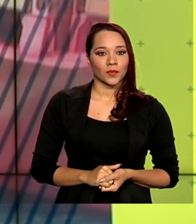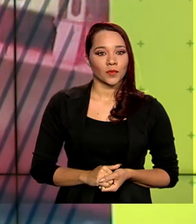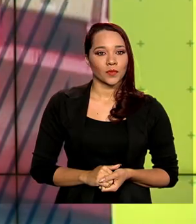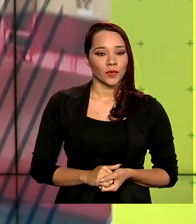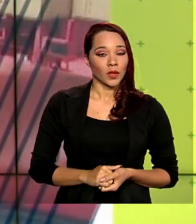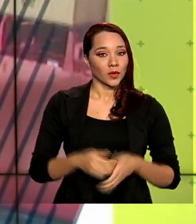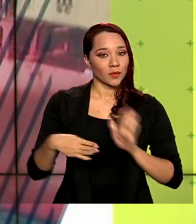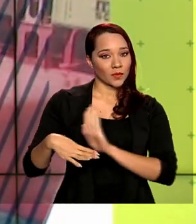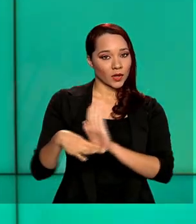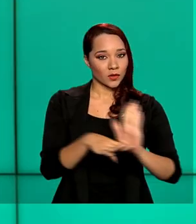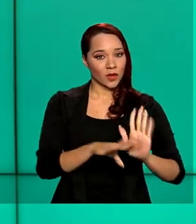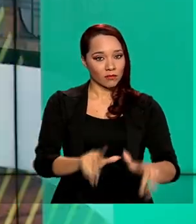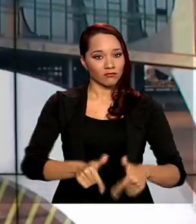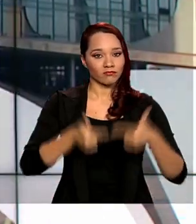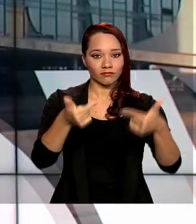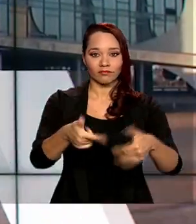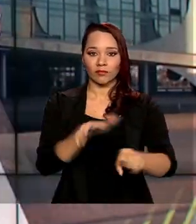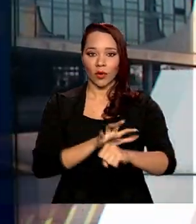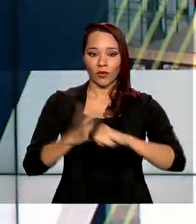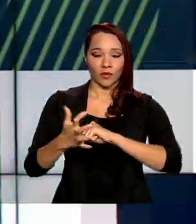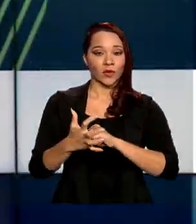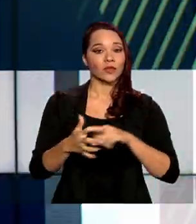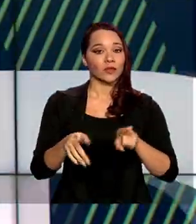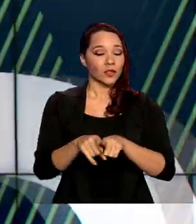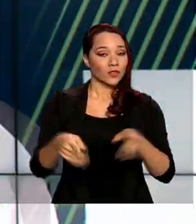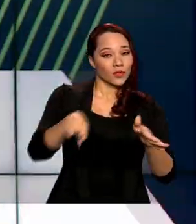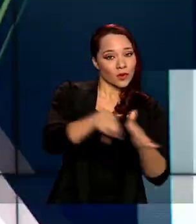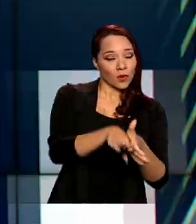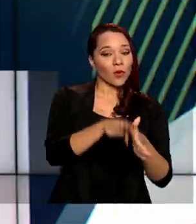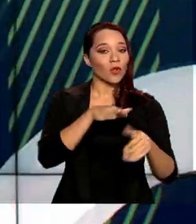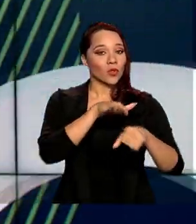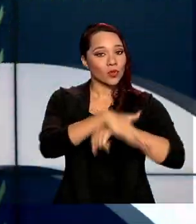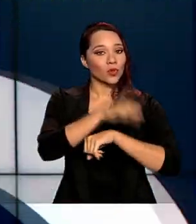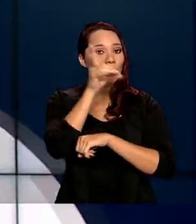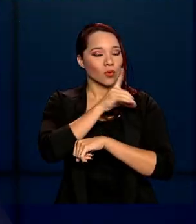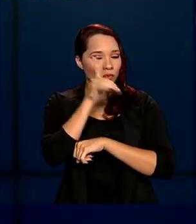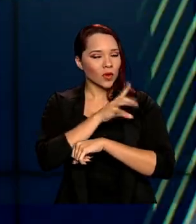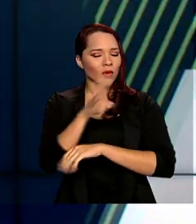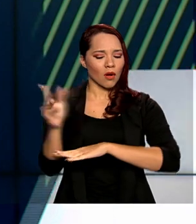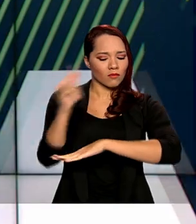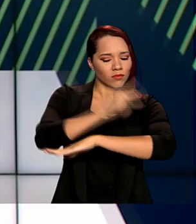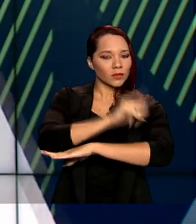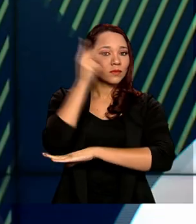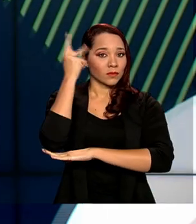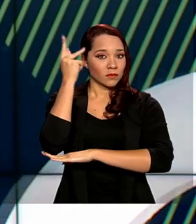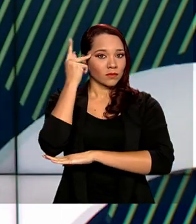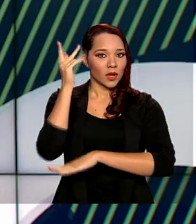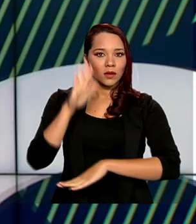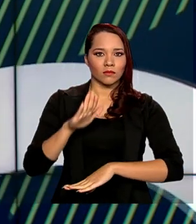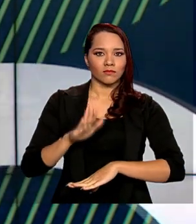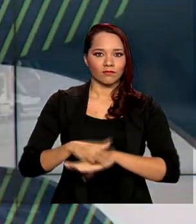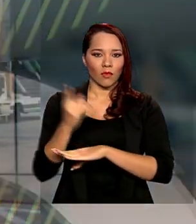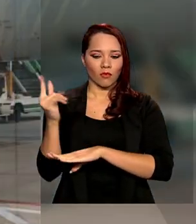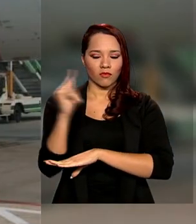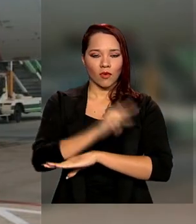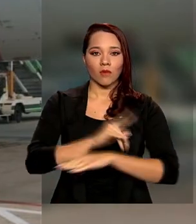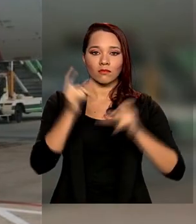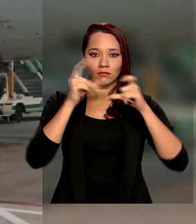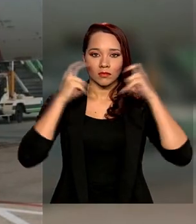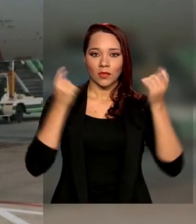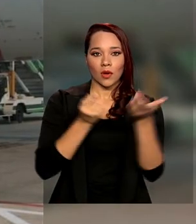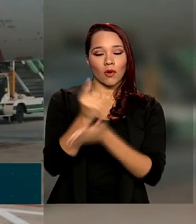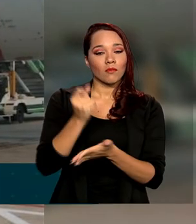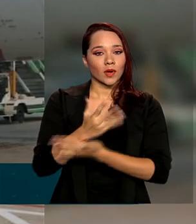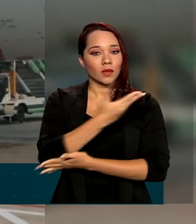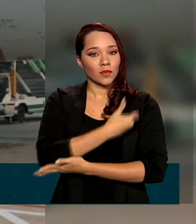Para ajudar no enfrentamento do coronavírus, chegou na noite deste domingo no aeroporto de Guarulhos, mais um voo com máscaras compradas